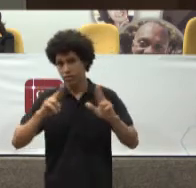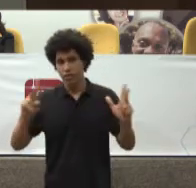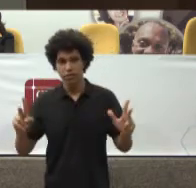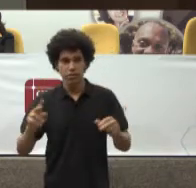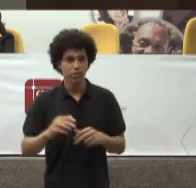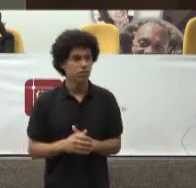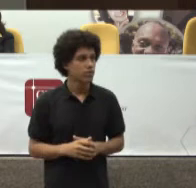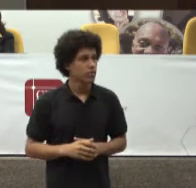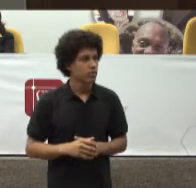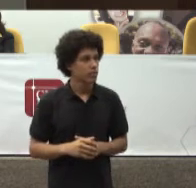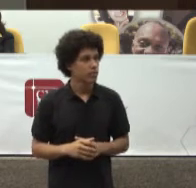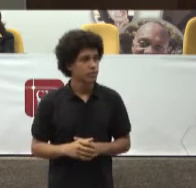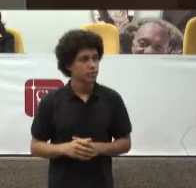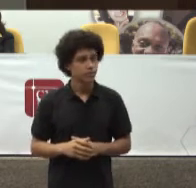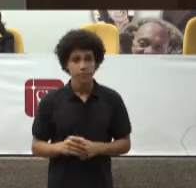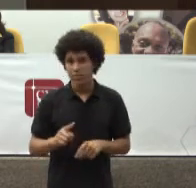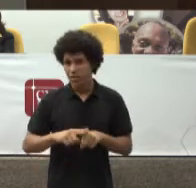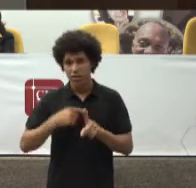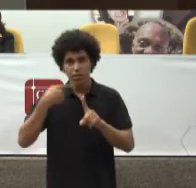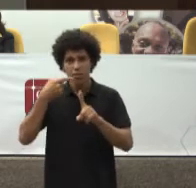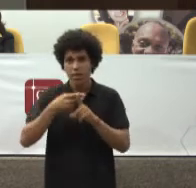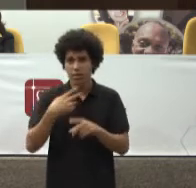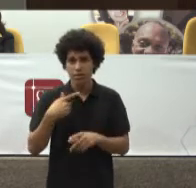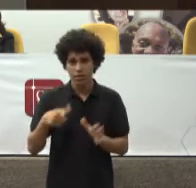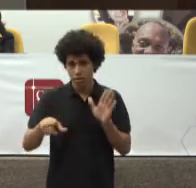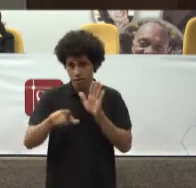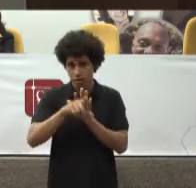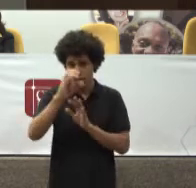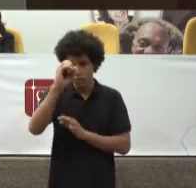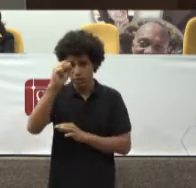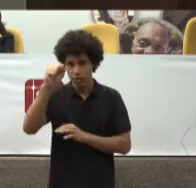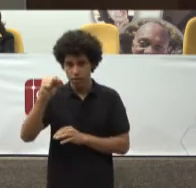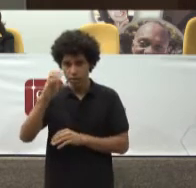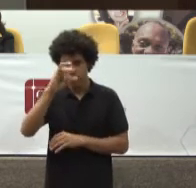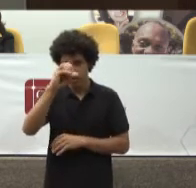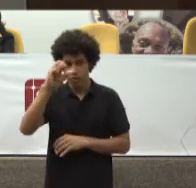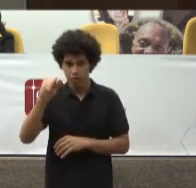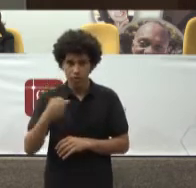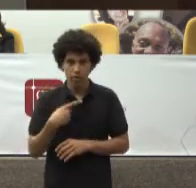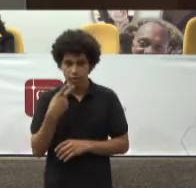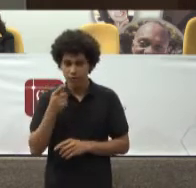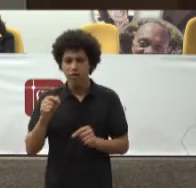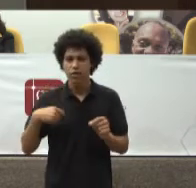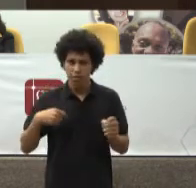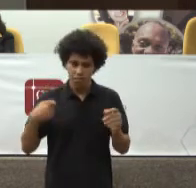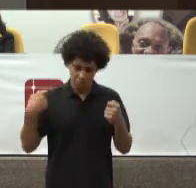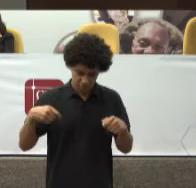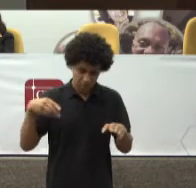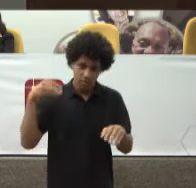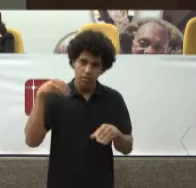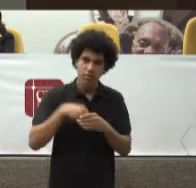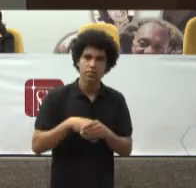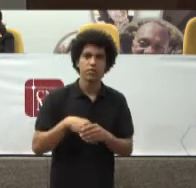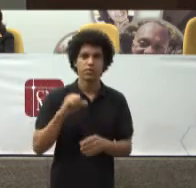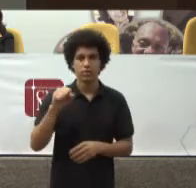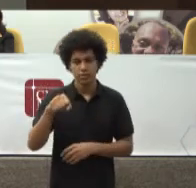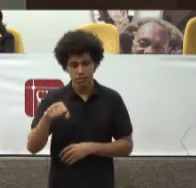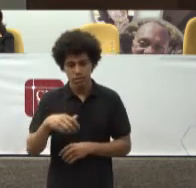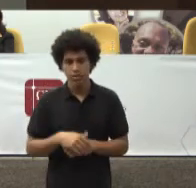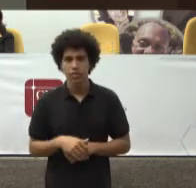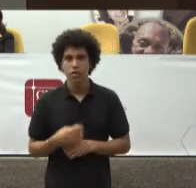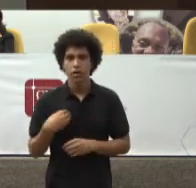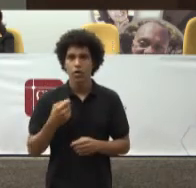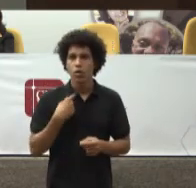E mais do que isso A lei 8080 No artigo 7º Estabelece o que seja Integralidade Entendida como conjunto